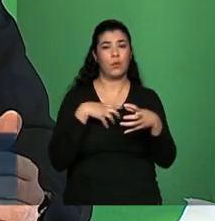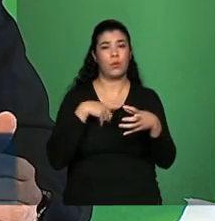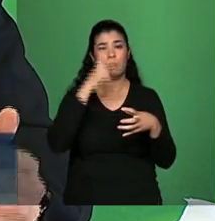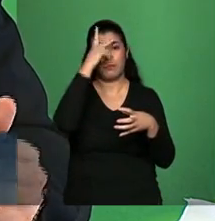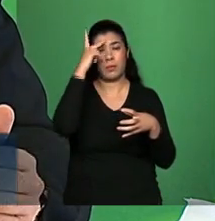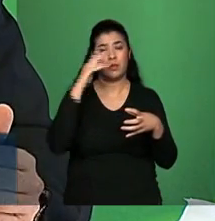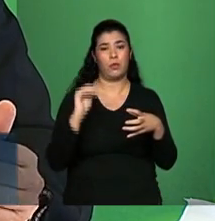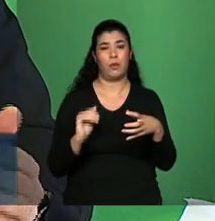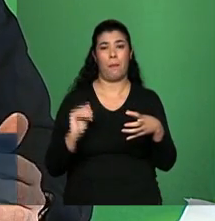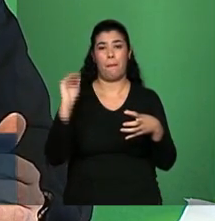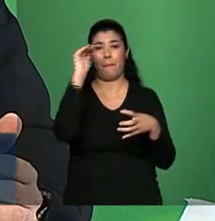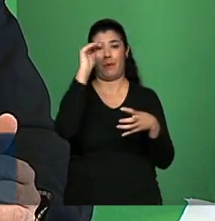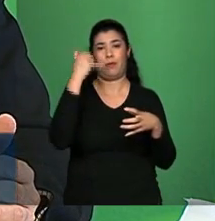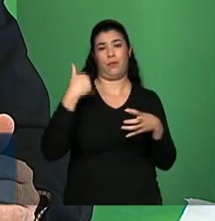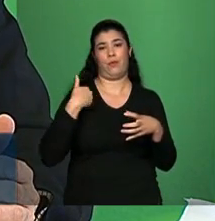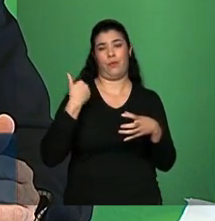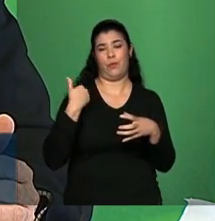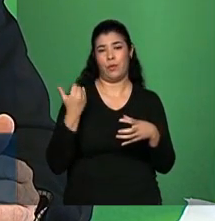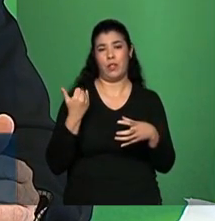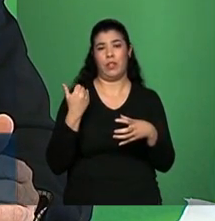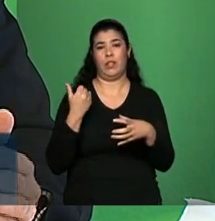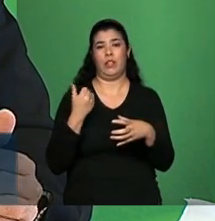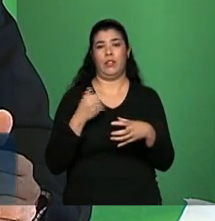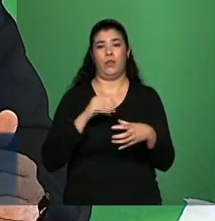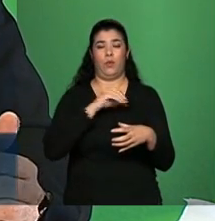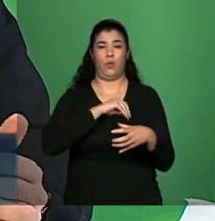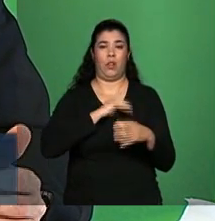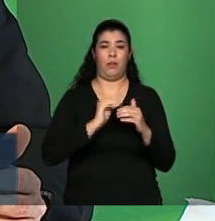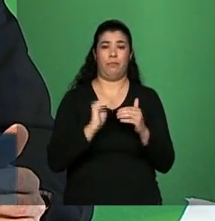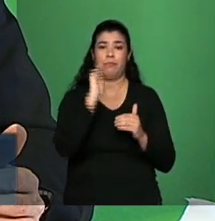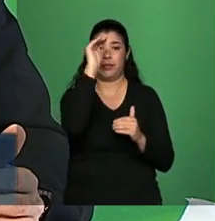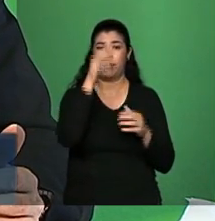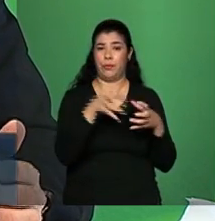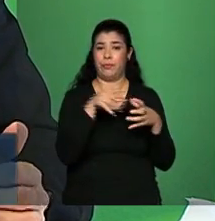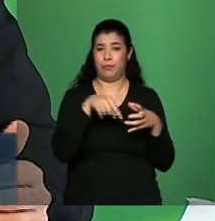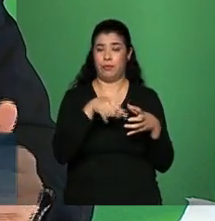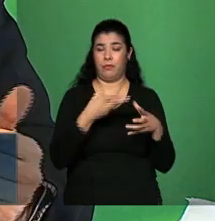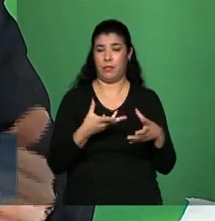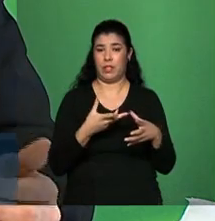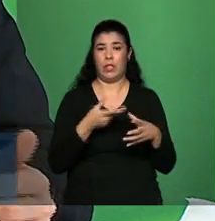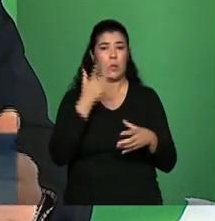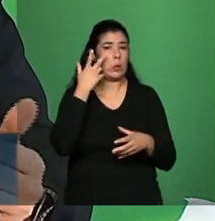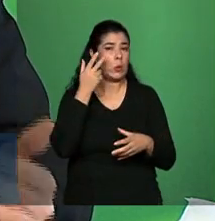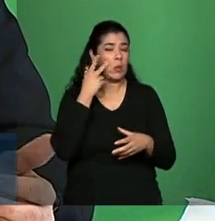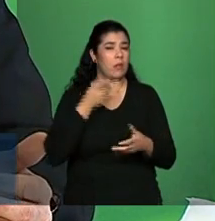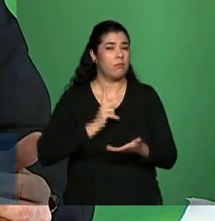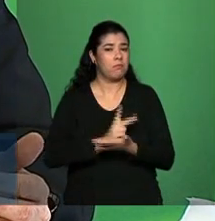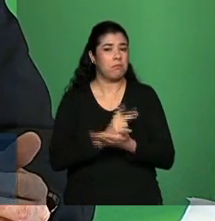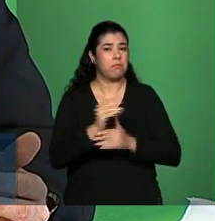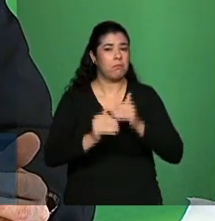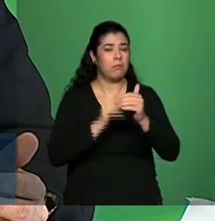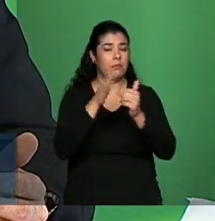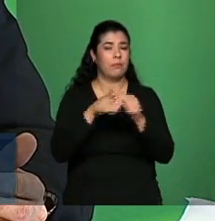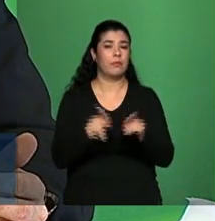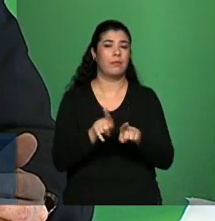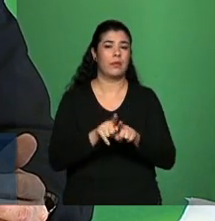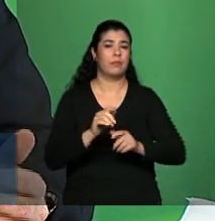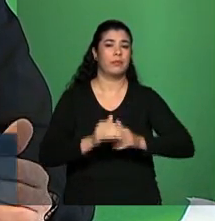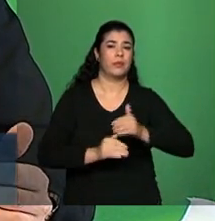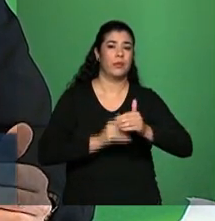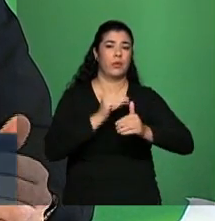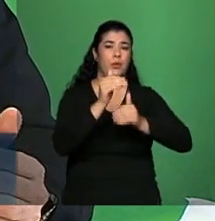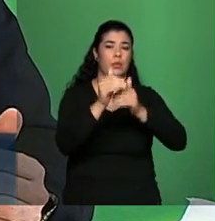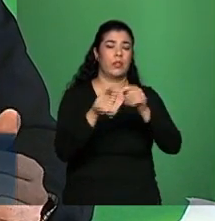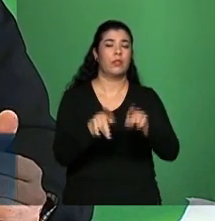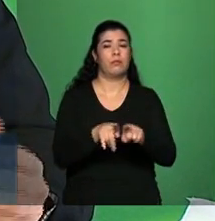mais idade, mais pessoas com mais renda e é uma adaptação natural para manter a evolução do crescimento.